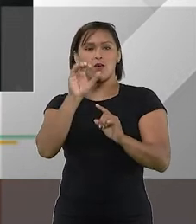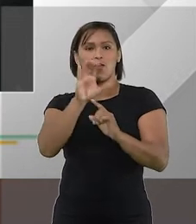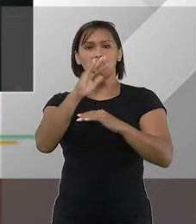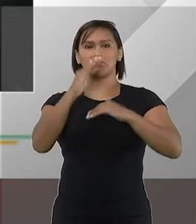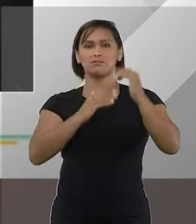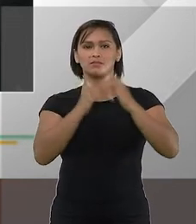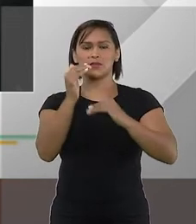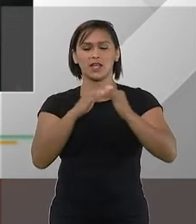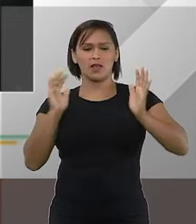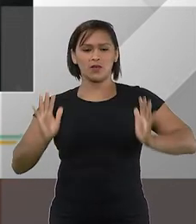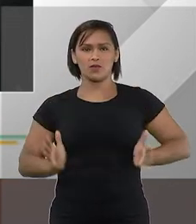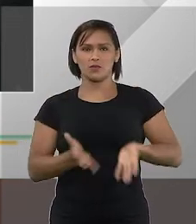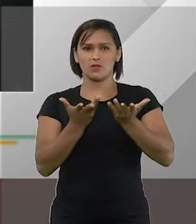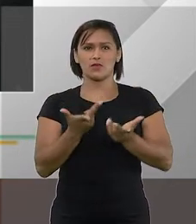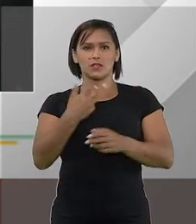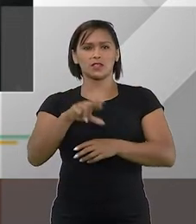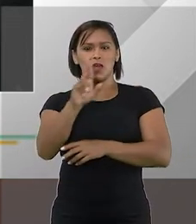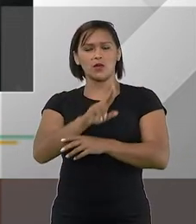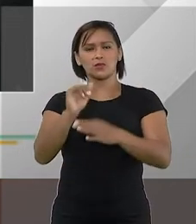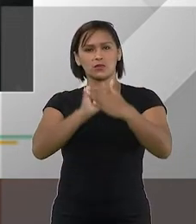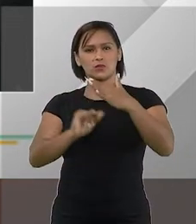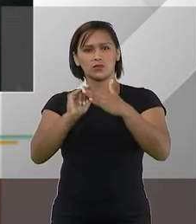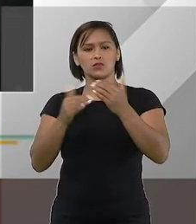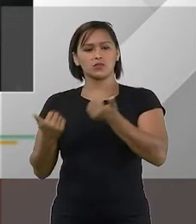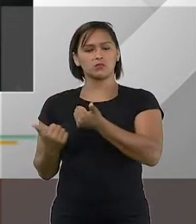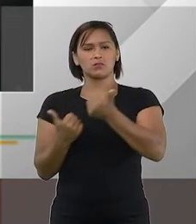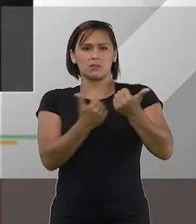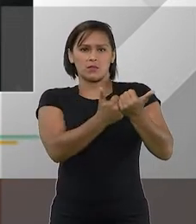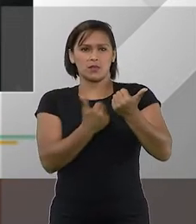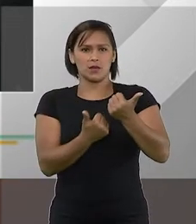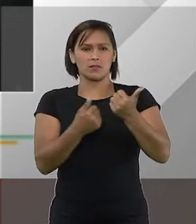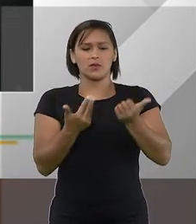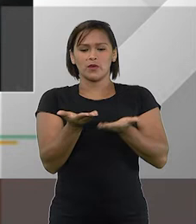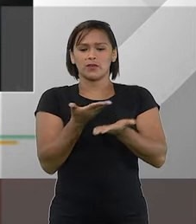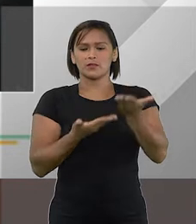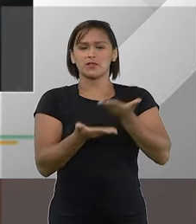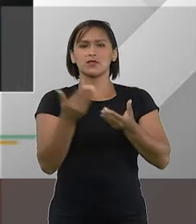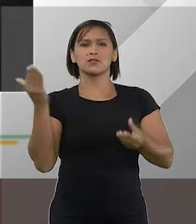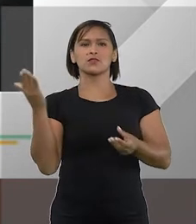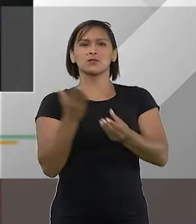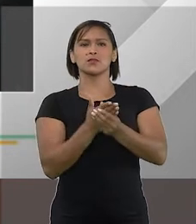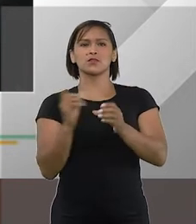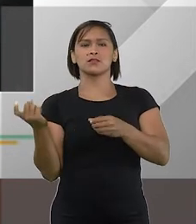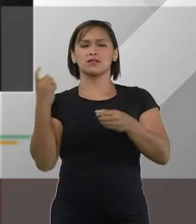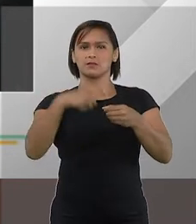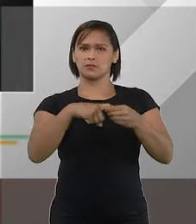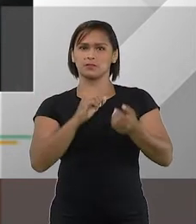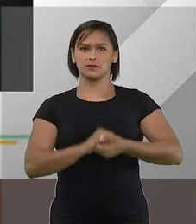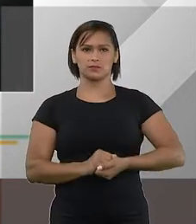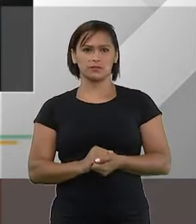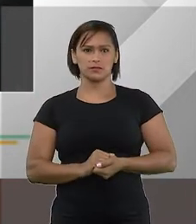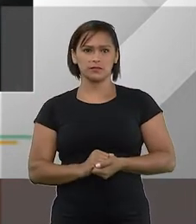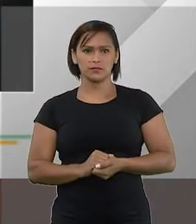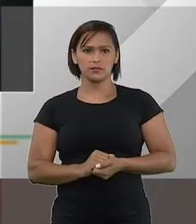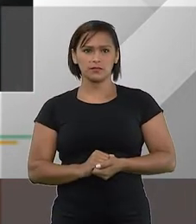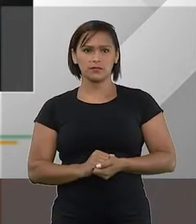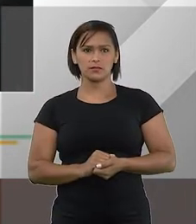prático desse incentivo ao uso dos institutos como uma conciliação e a mediação nos processos de recuperação?